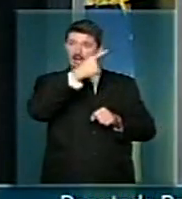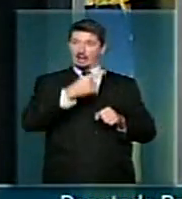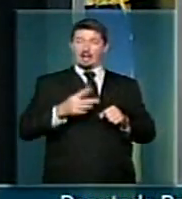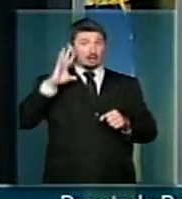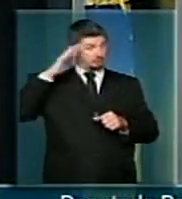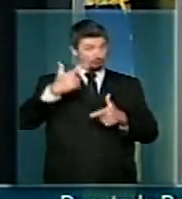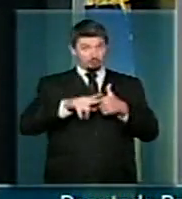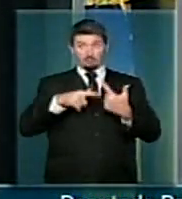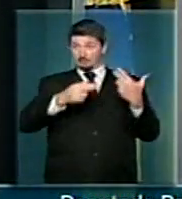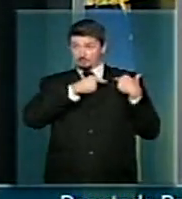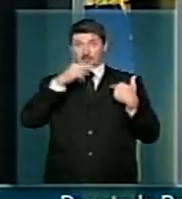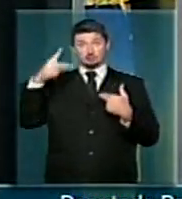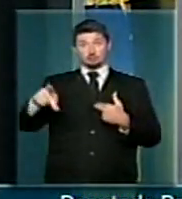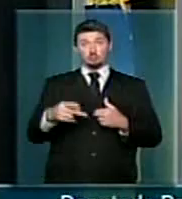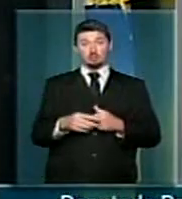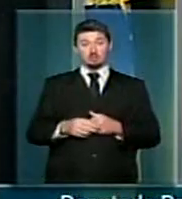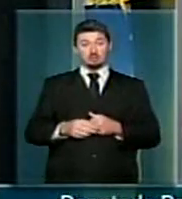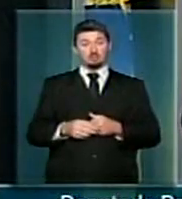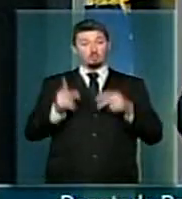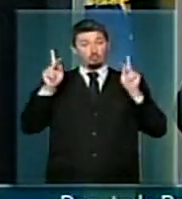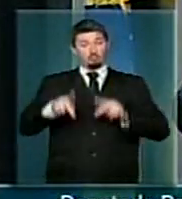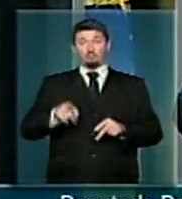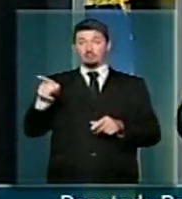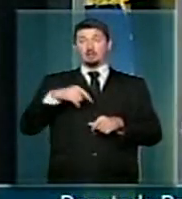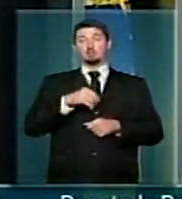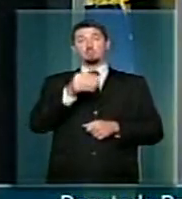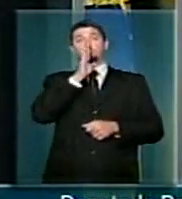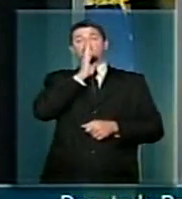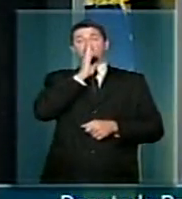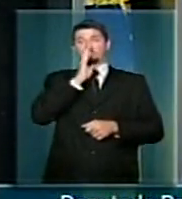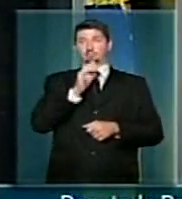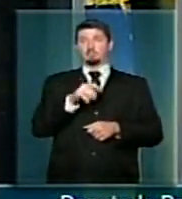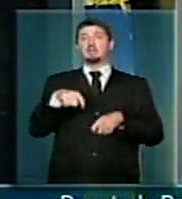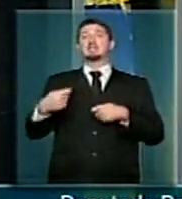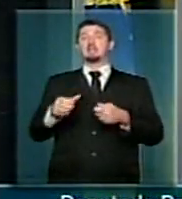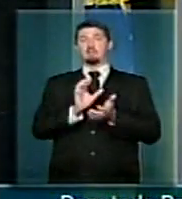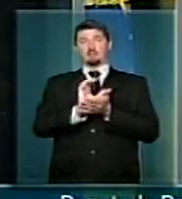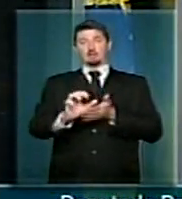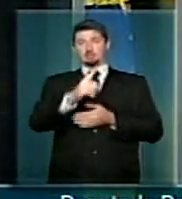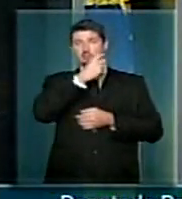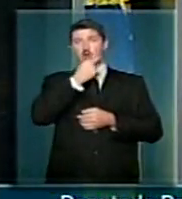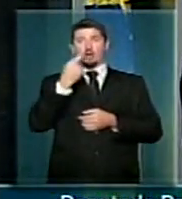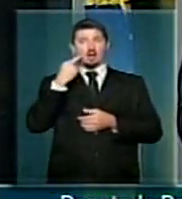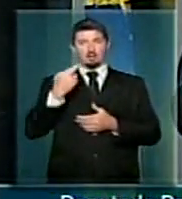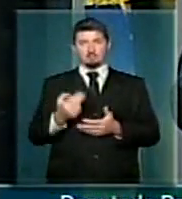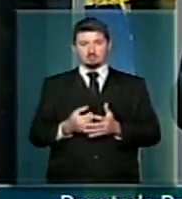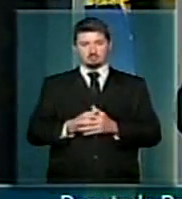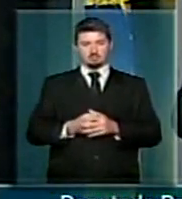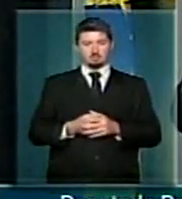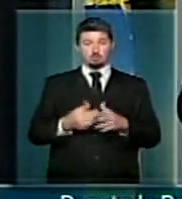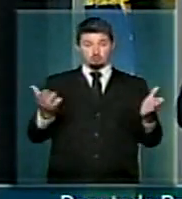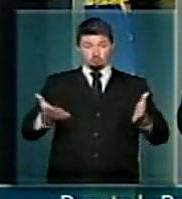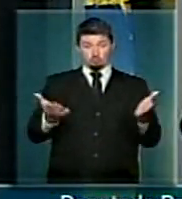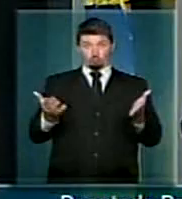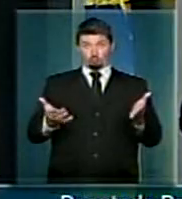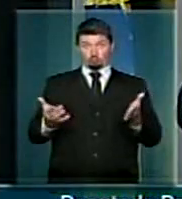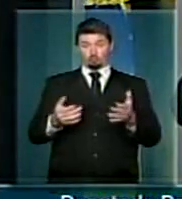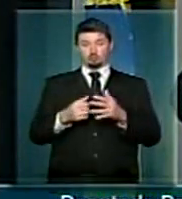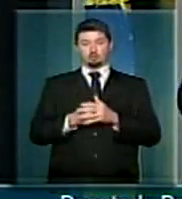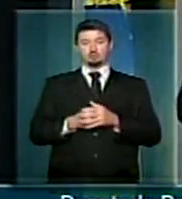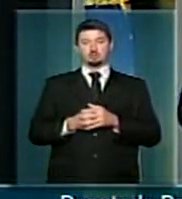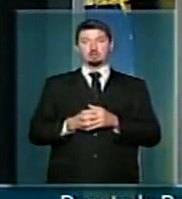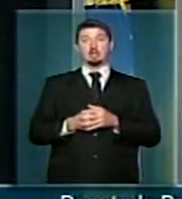a população desprotegida e quem é que se anima a investir nesse Estado de Roraima. Hoje nós temos, fruto